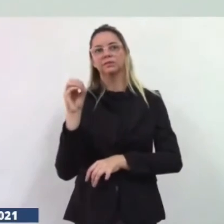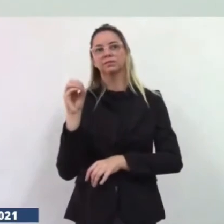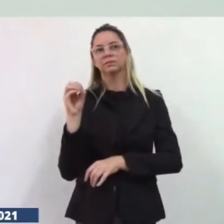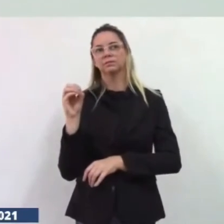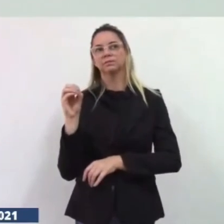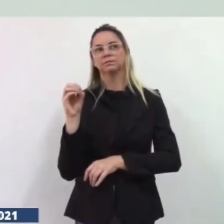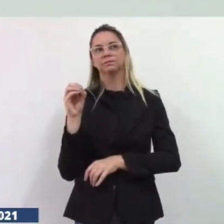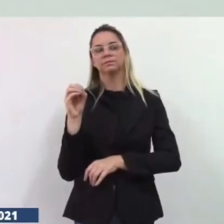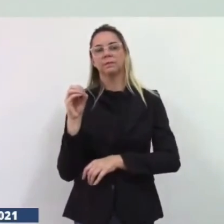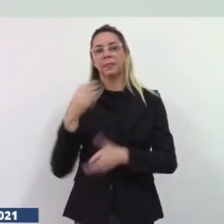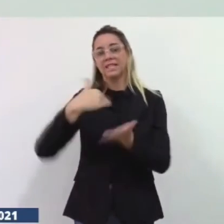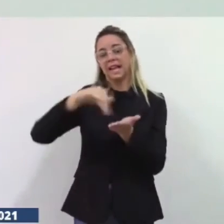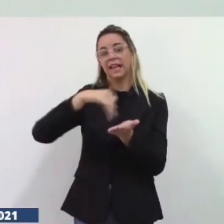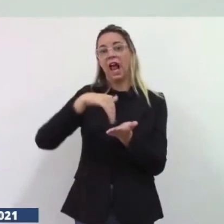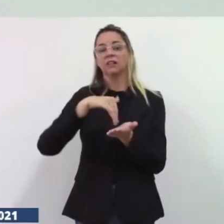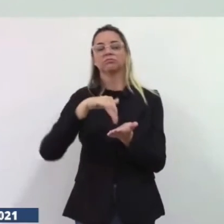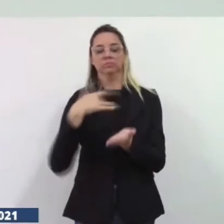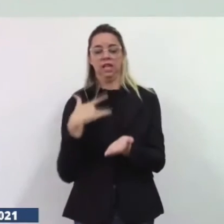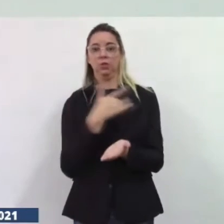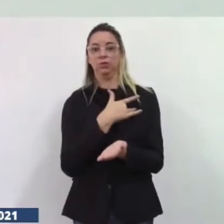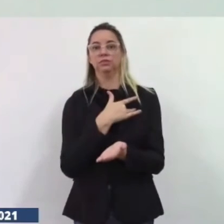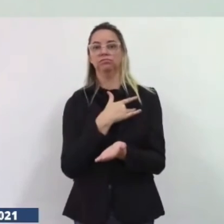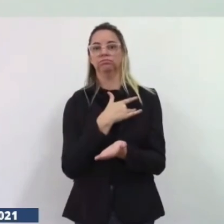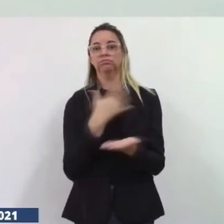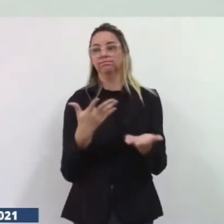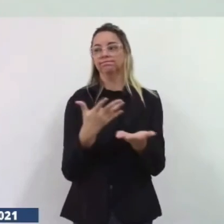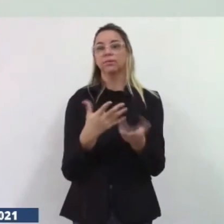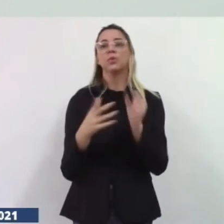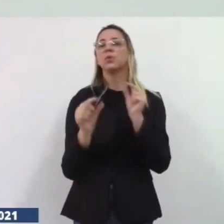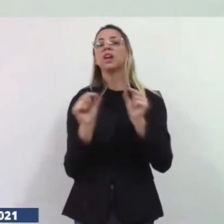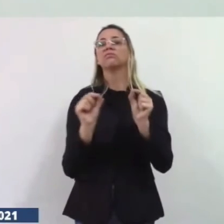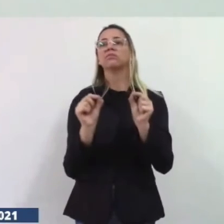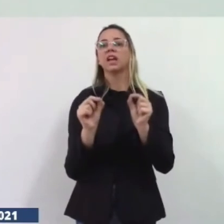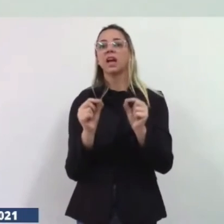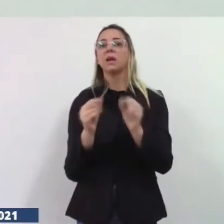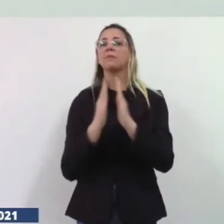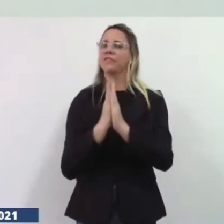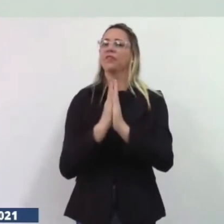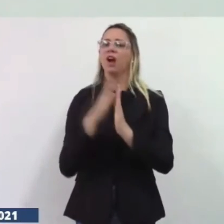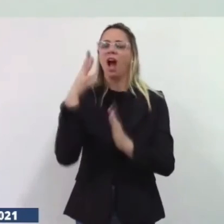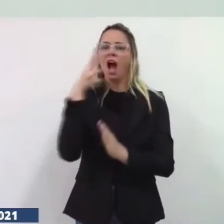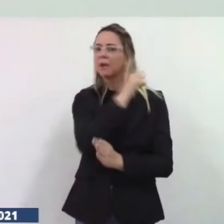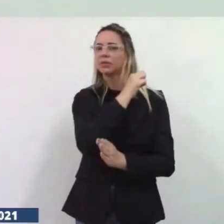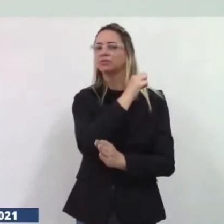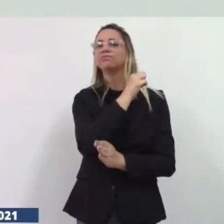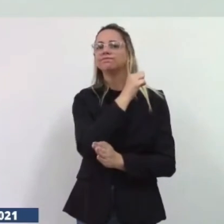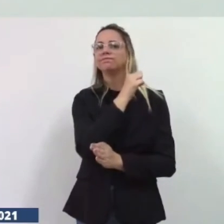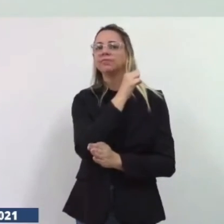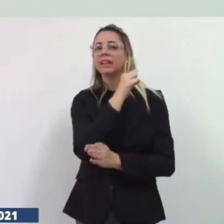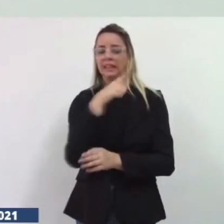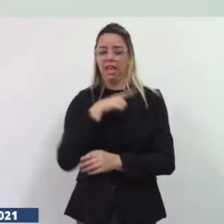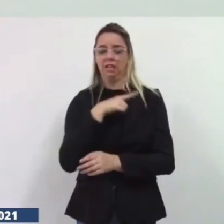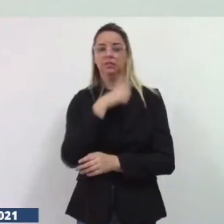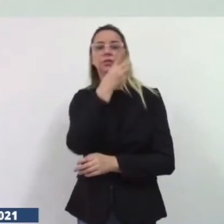secretária de saúde que veja o mais rápido possível para colocar o dentista para essas crianças